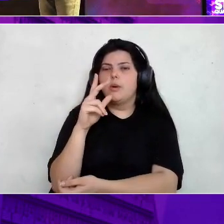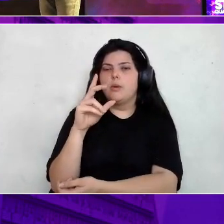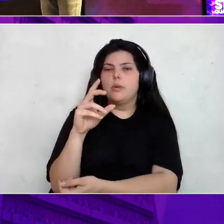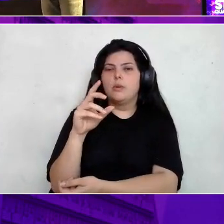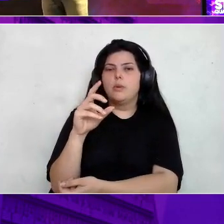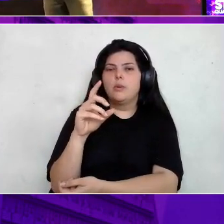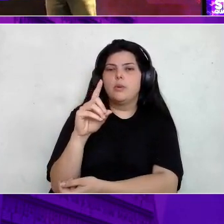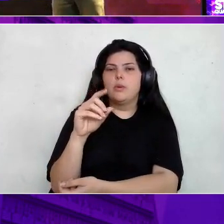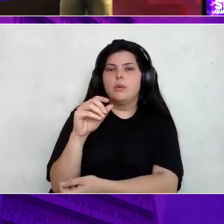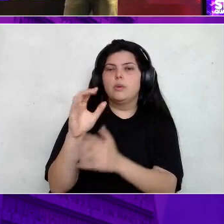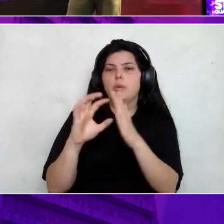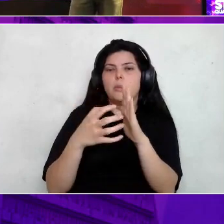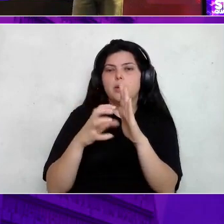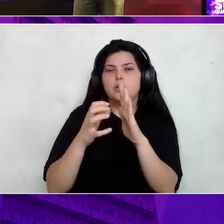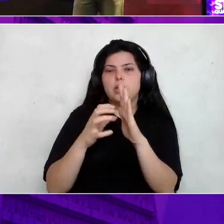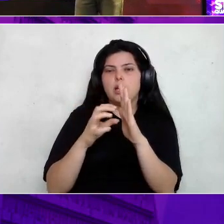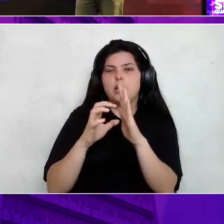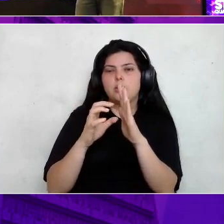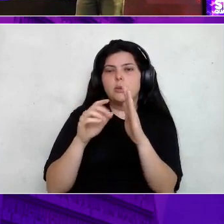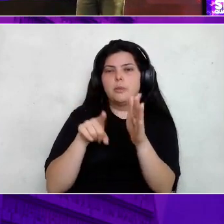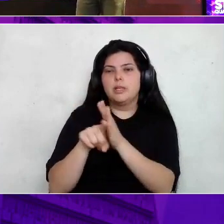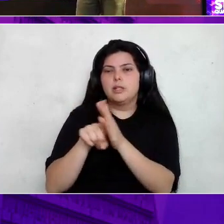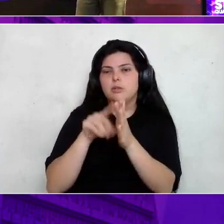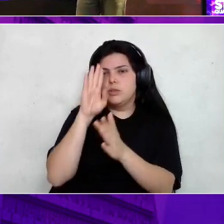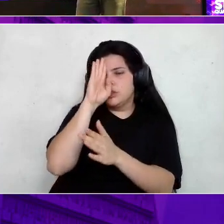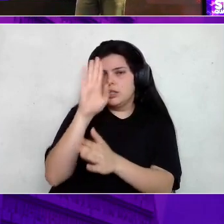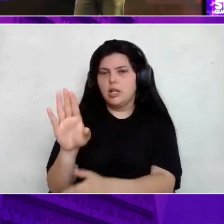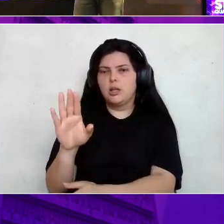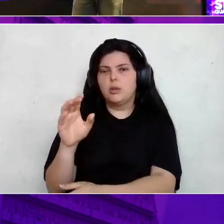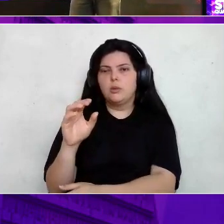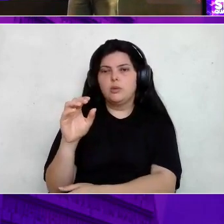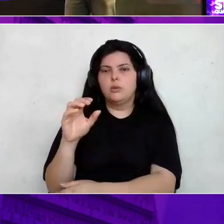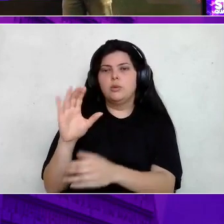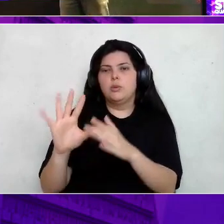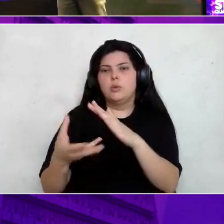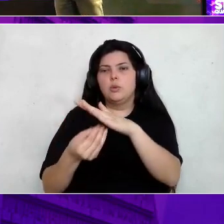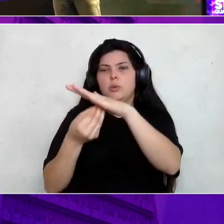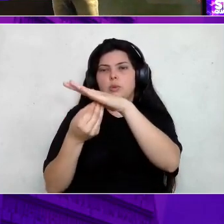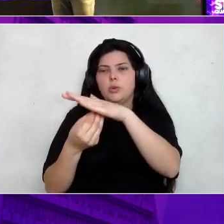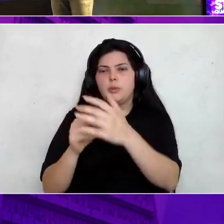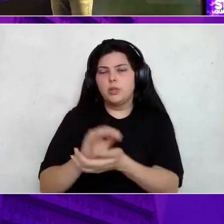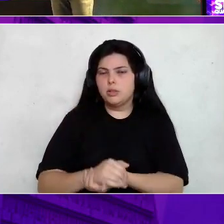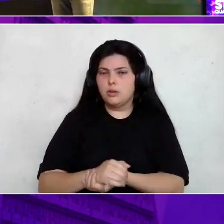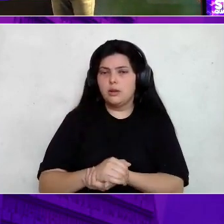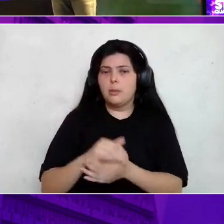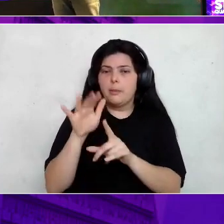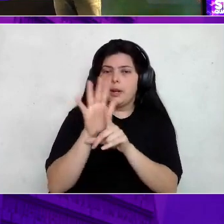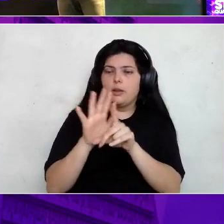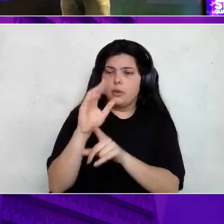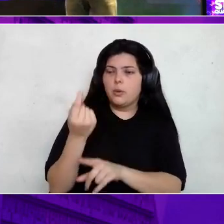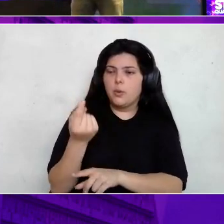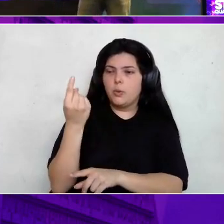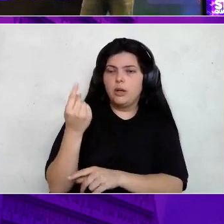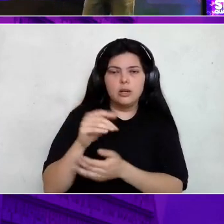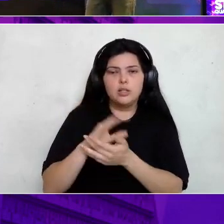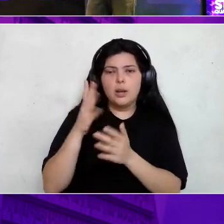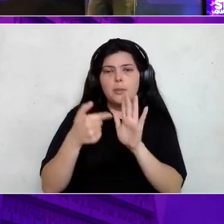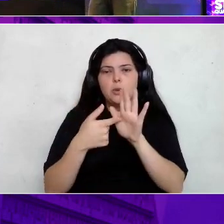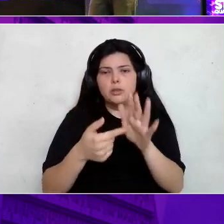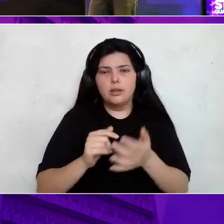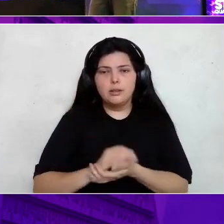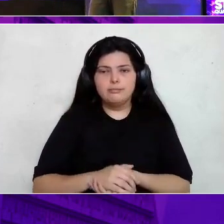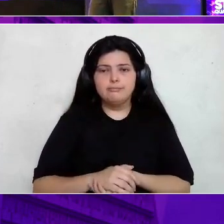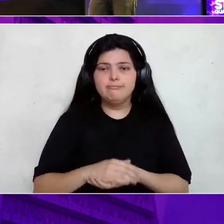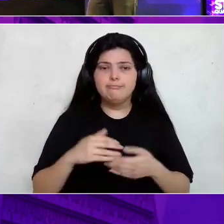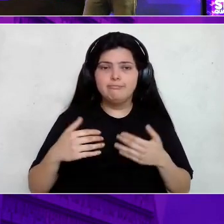dados. Mas consultando diretamente essas informações que estão nos buckets. E isso numa plataforma única, como eu já mostrei para vocês. Então, isso é uma